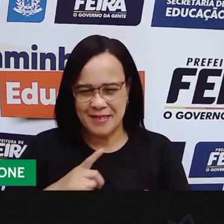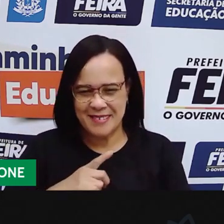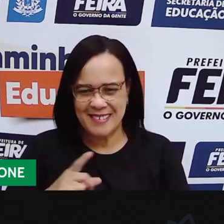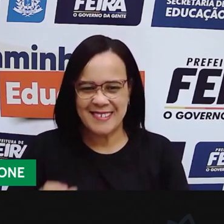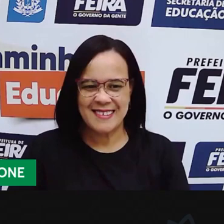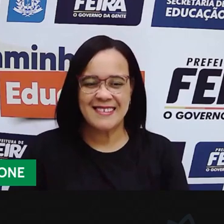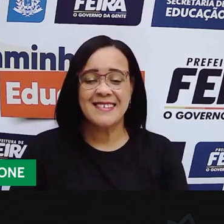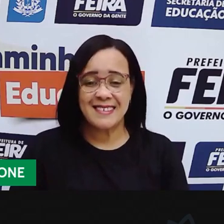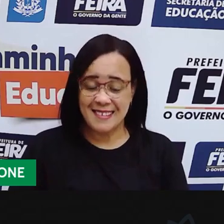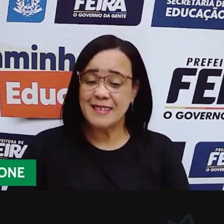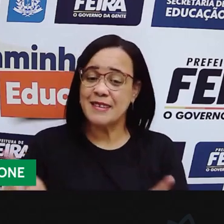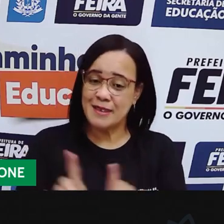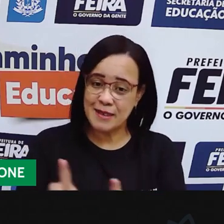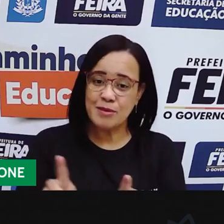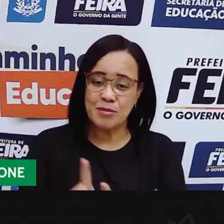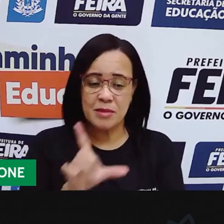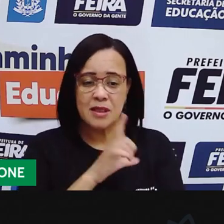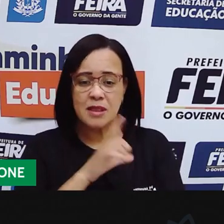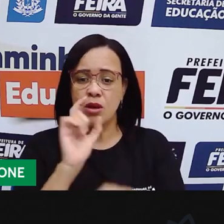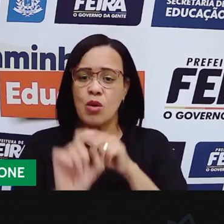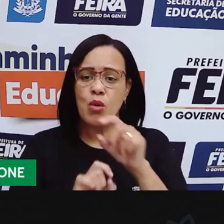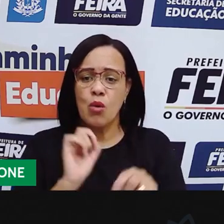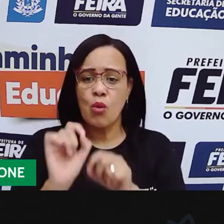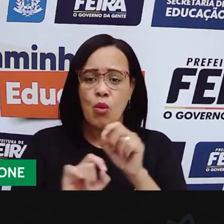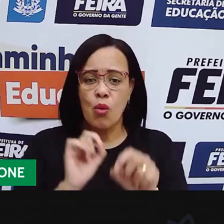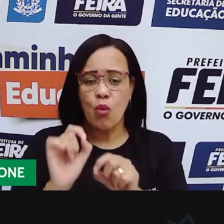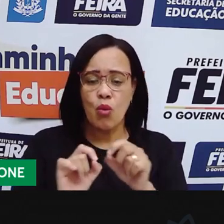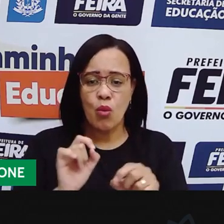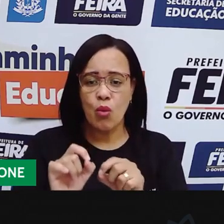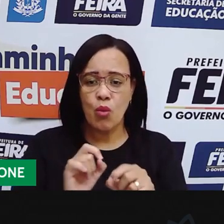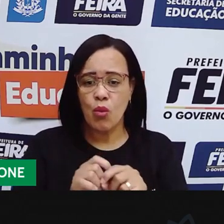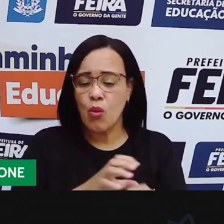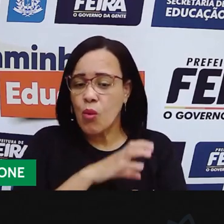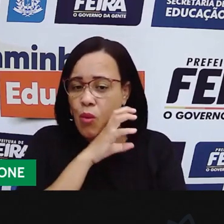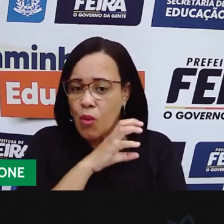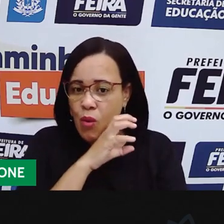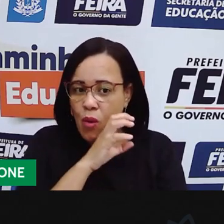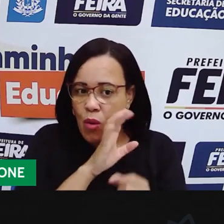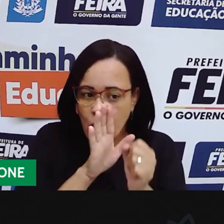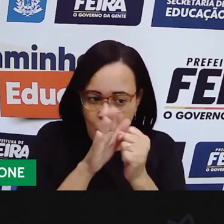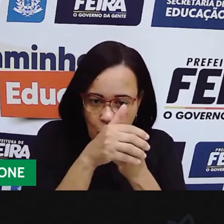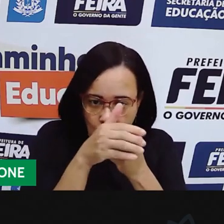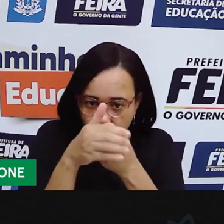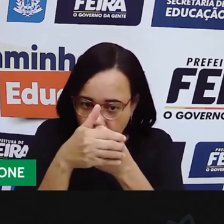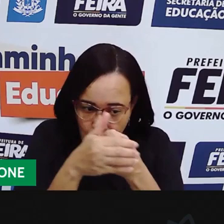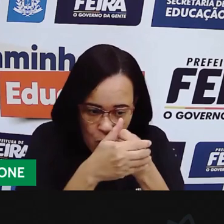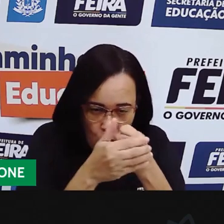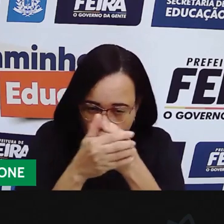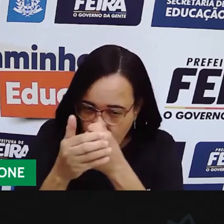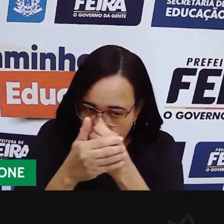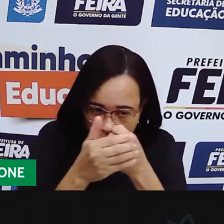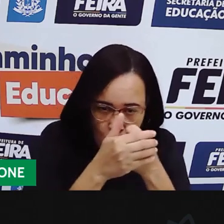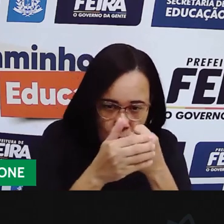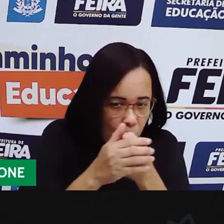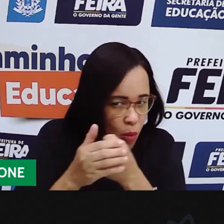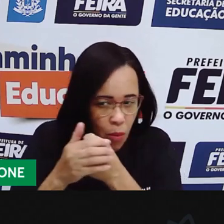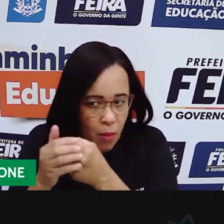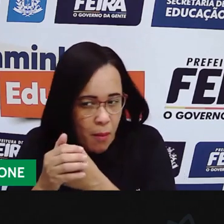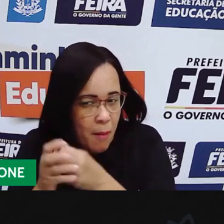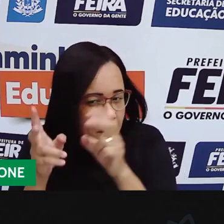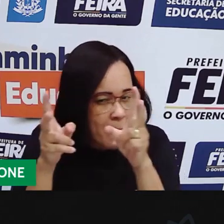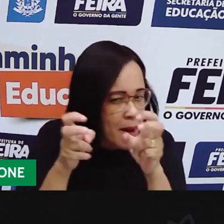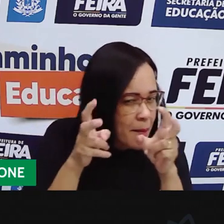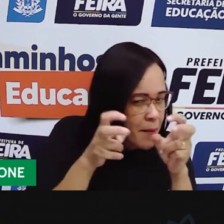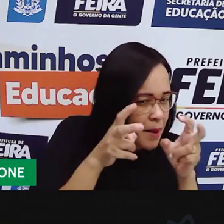Tem também os que ficam escondidos e só se percebe usando os ouvidos.